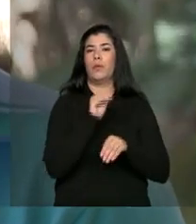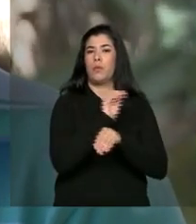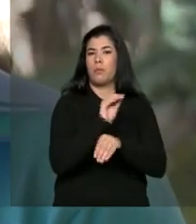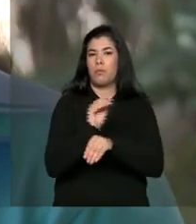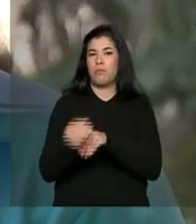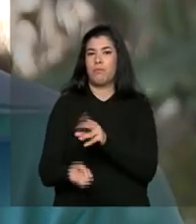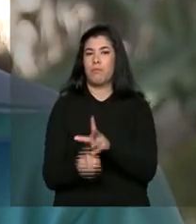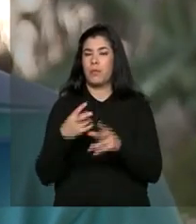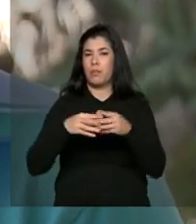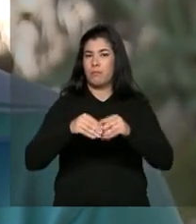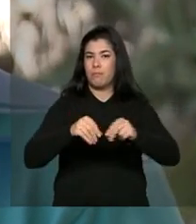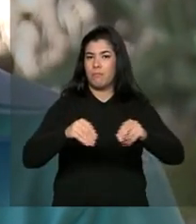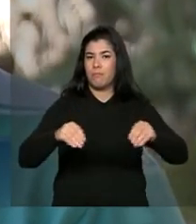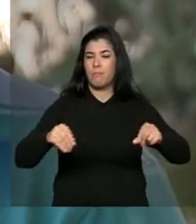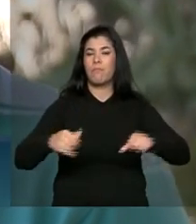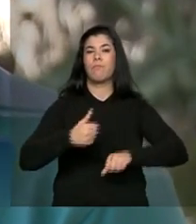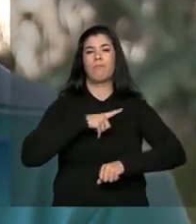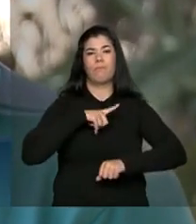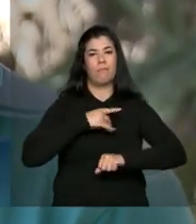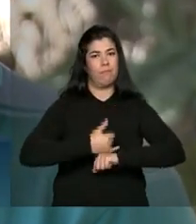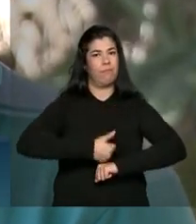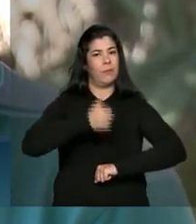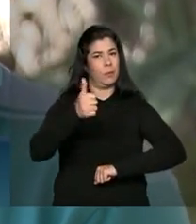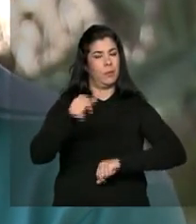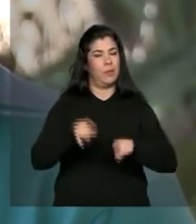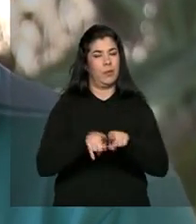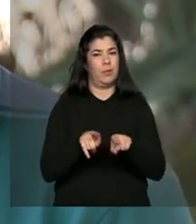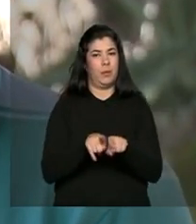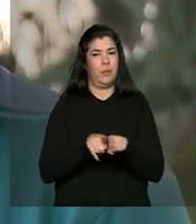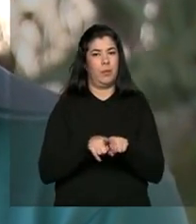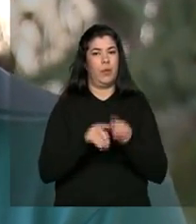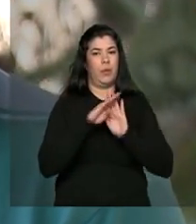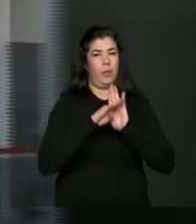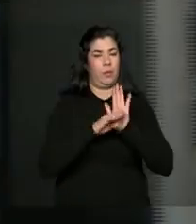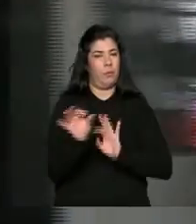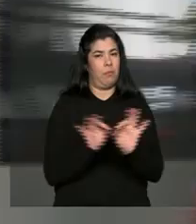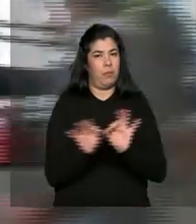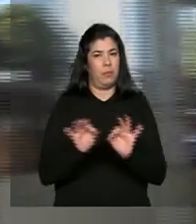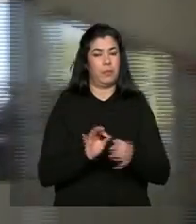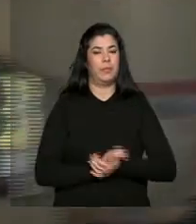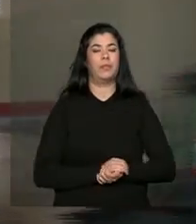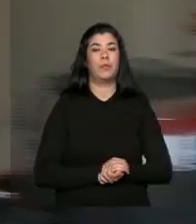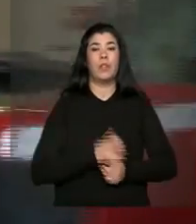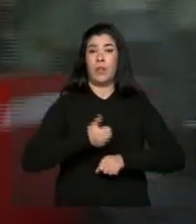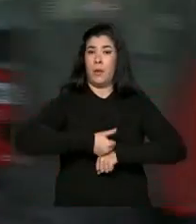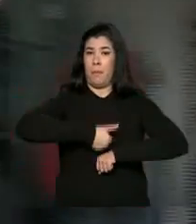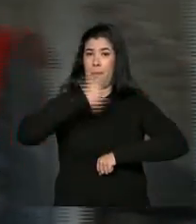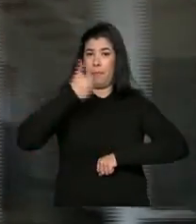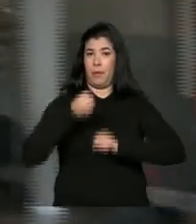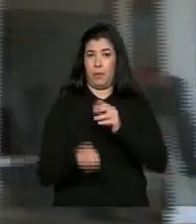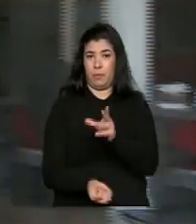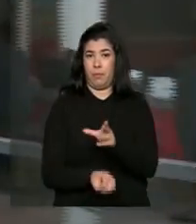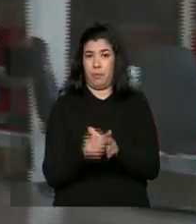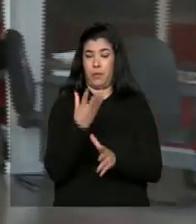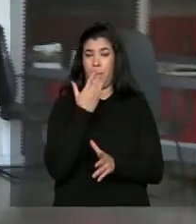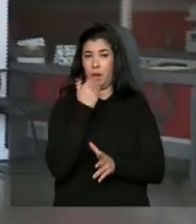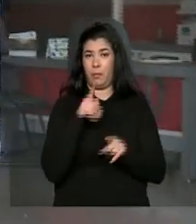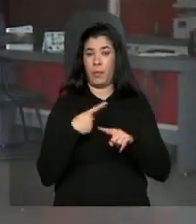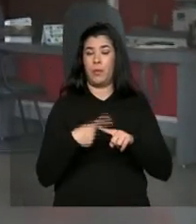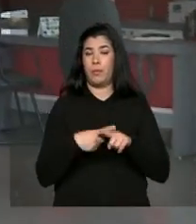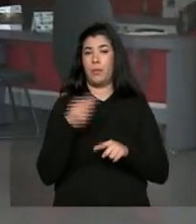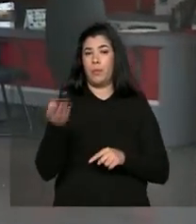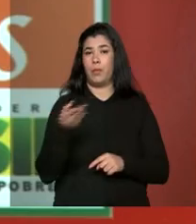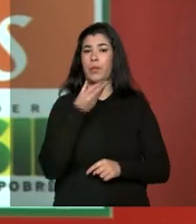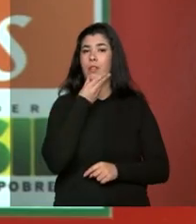uma terra de melhor qualidade também no seu preparo. A melhoria na produção só vai ser possível porque